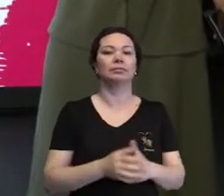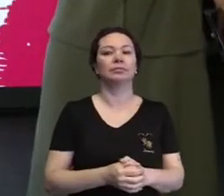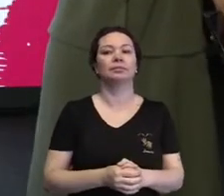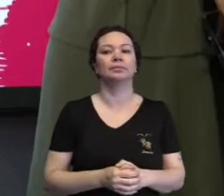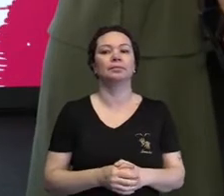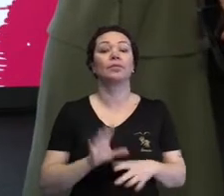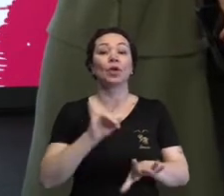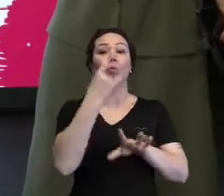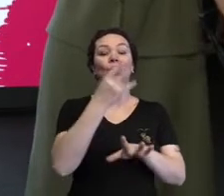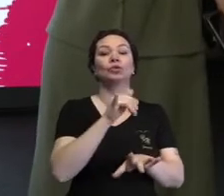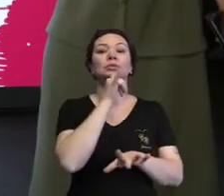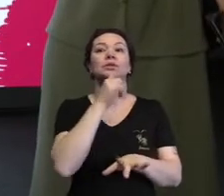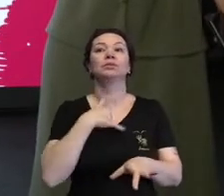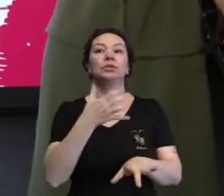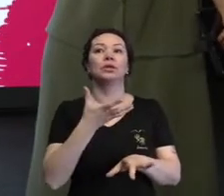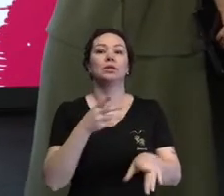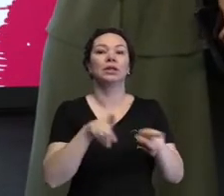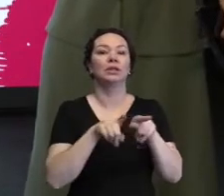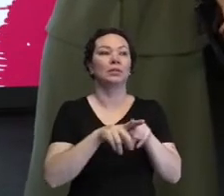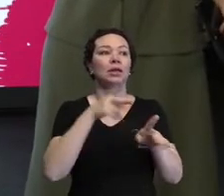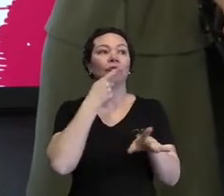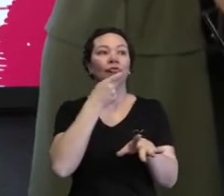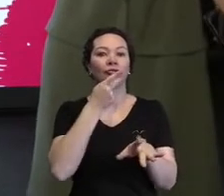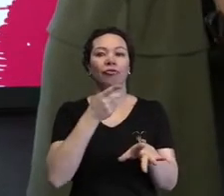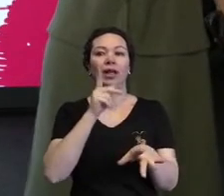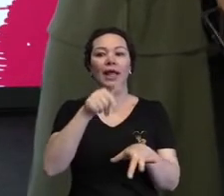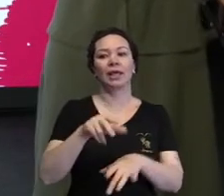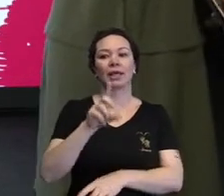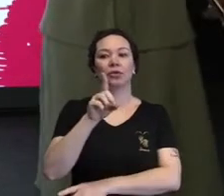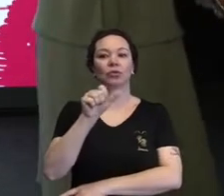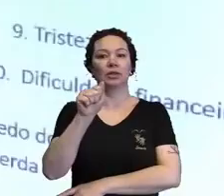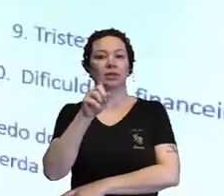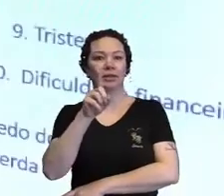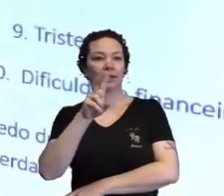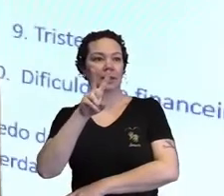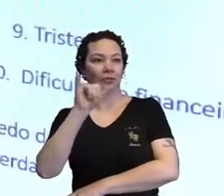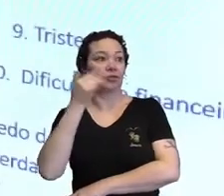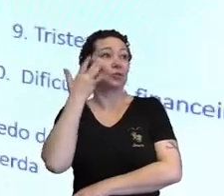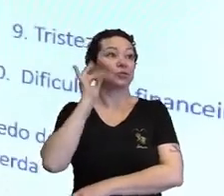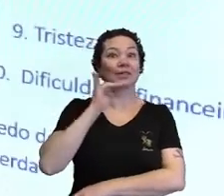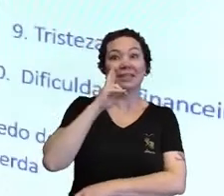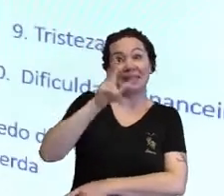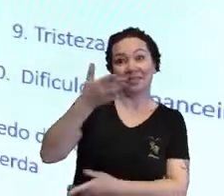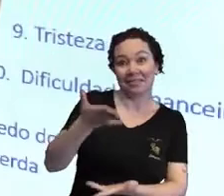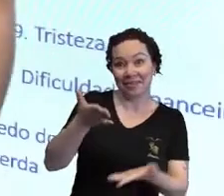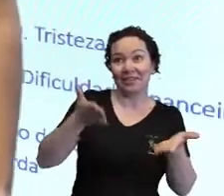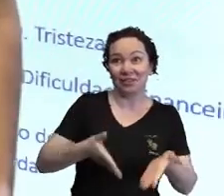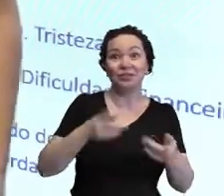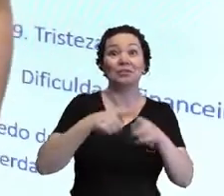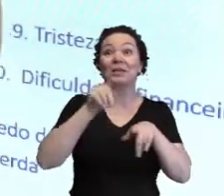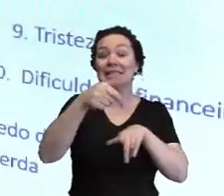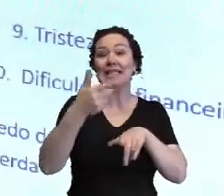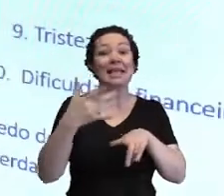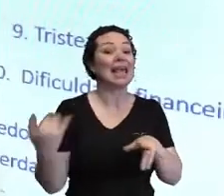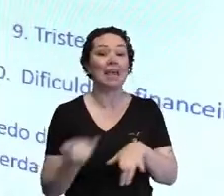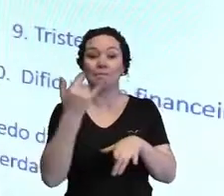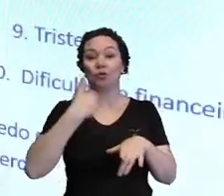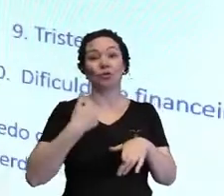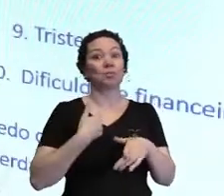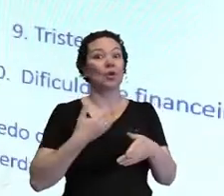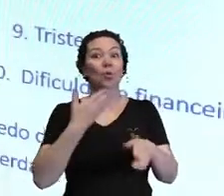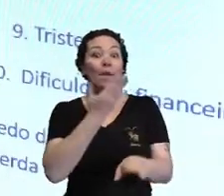E aí, um último exemplo que eu queria dar e também falar que o Davi, não sei se ele está aqui me assistindo, mas ele é meu escudo e ele é meu